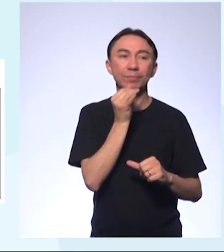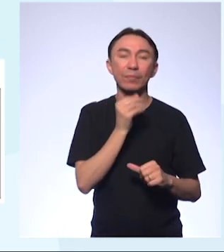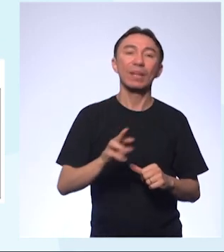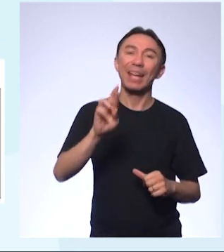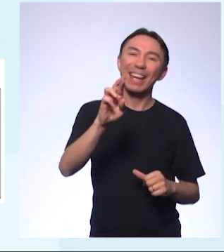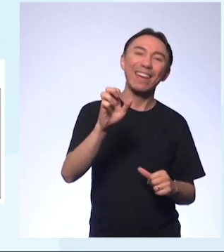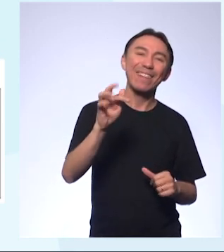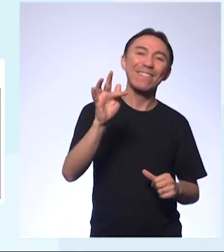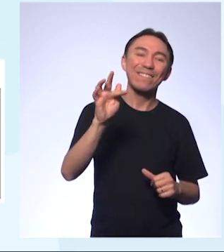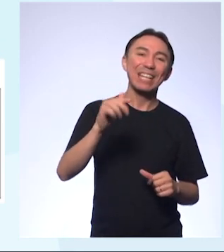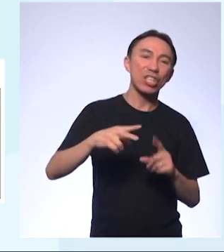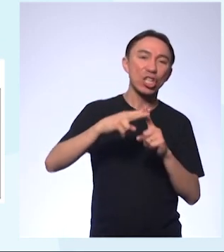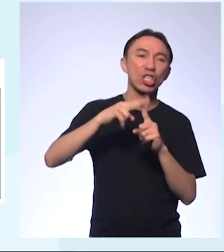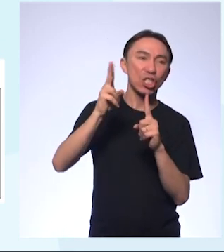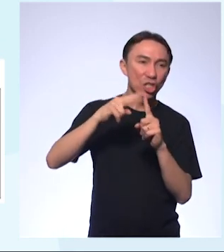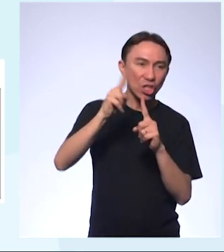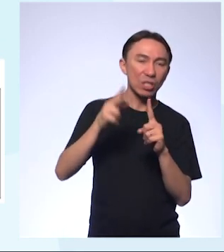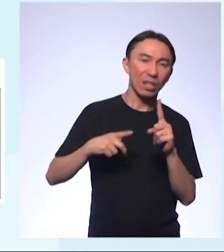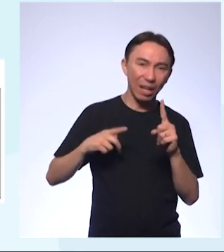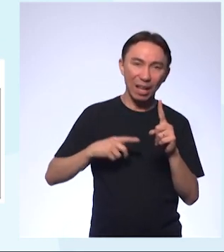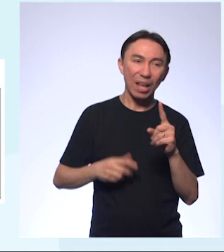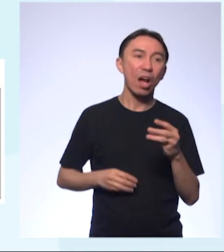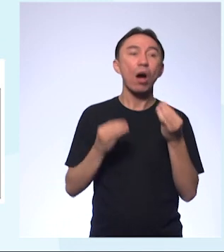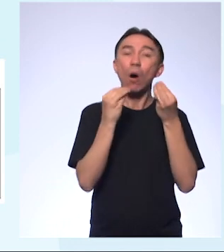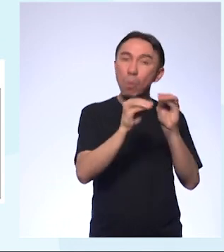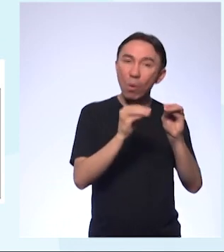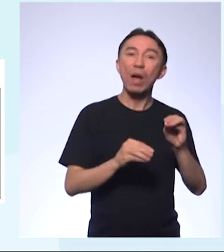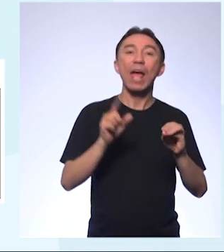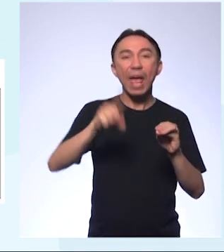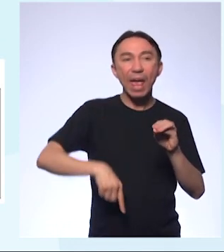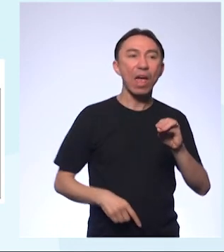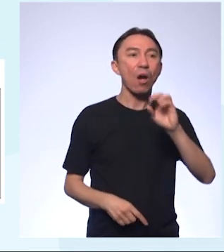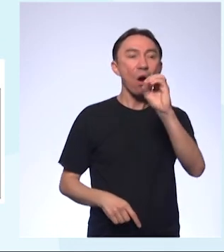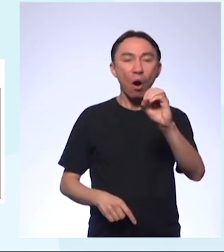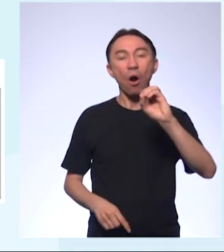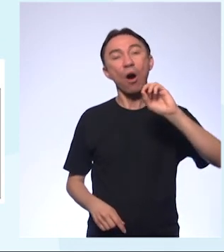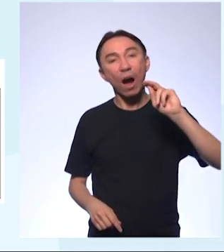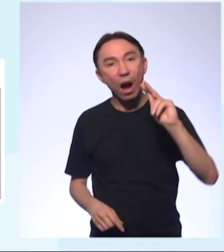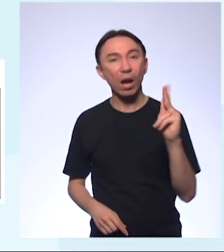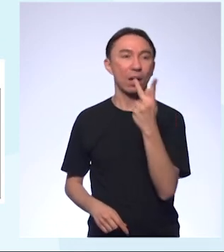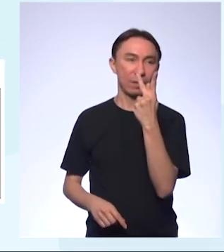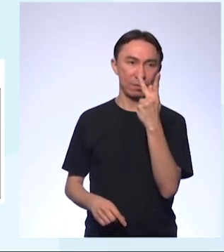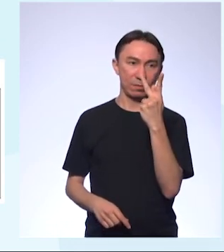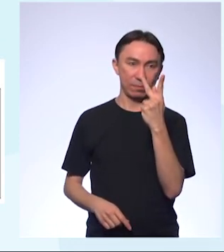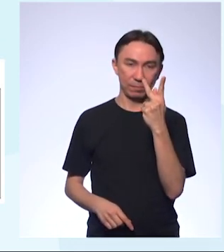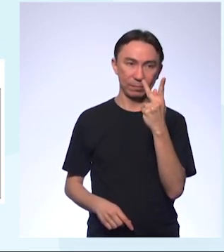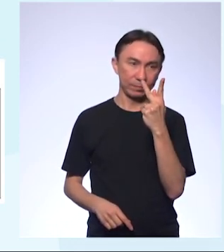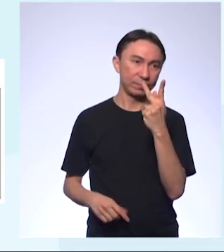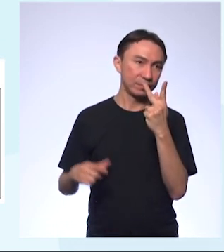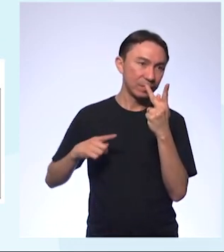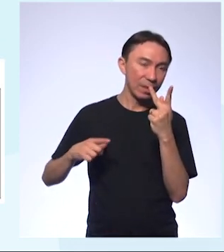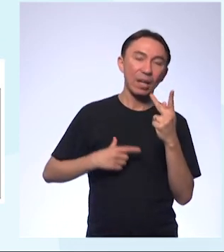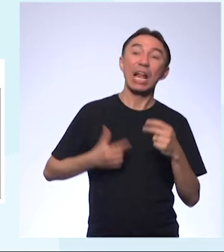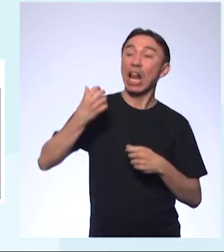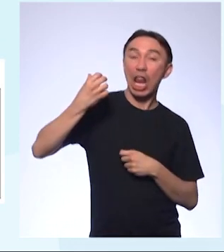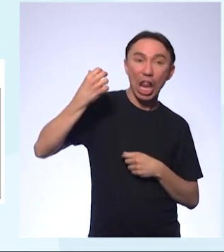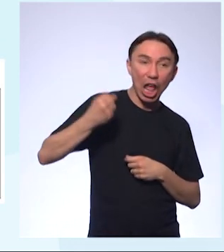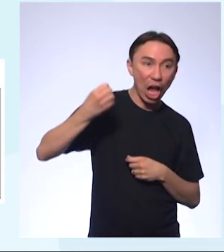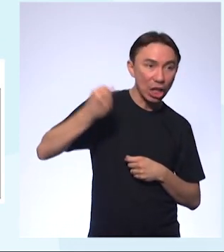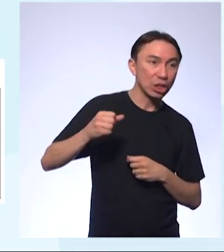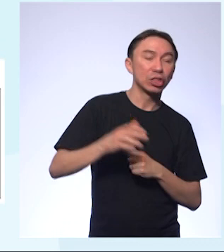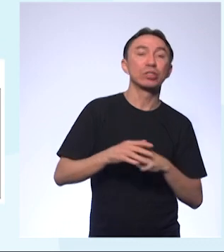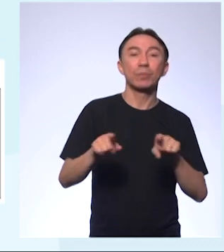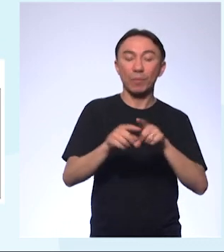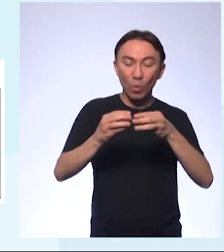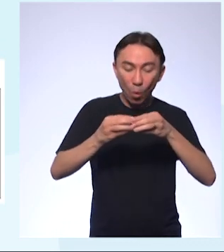é de OH. Então, eu não vou ter o valor de pH, né? Vou ter o valor de POH. Tenho leite de vaca, a clara de